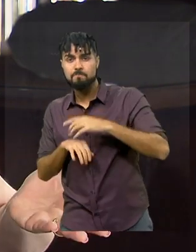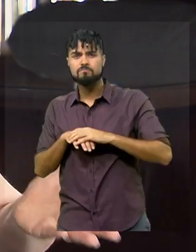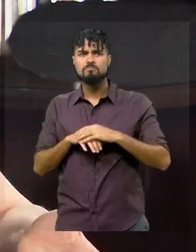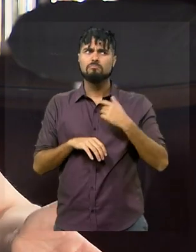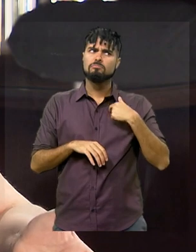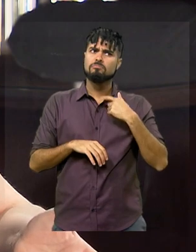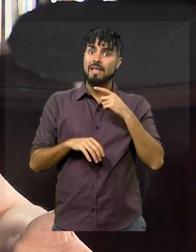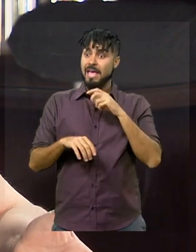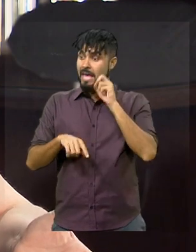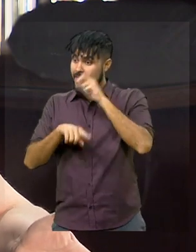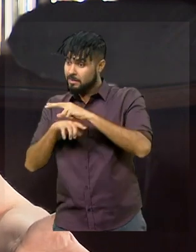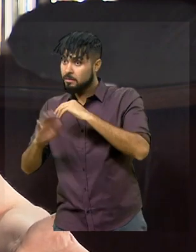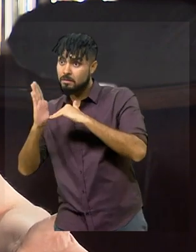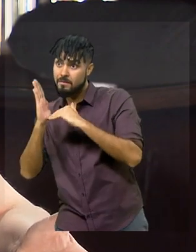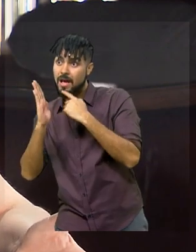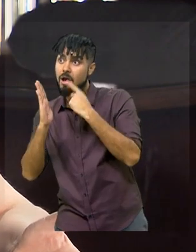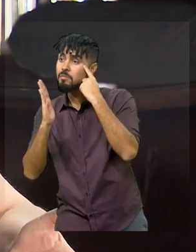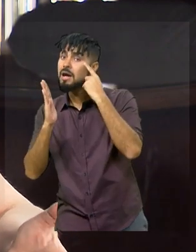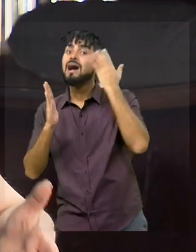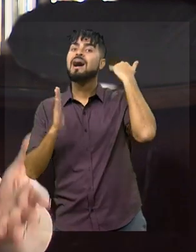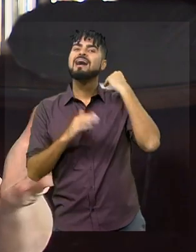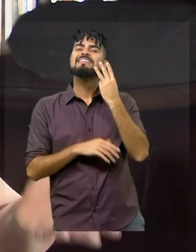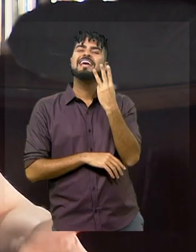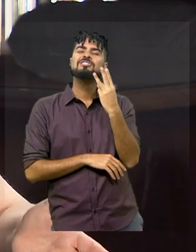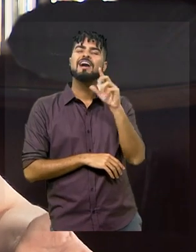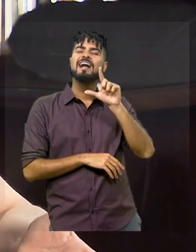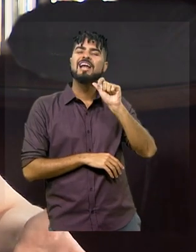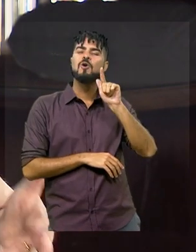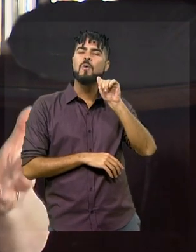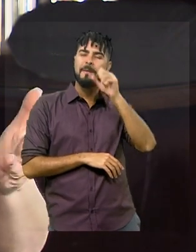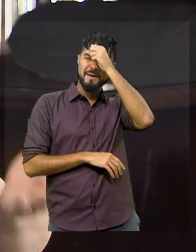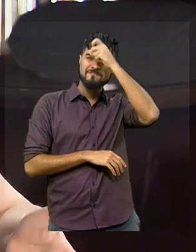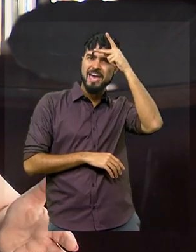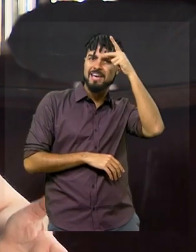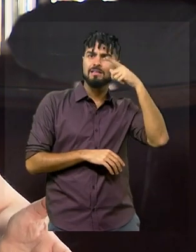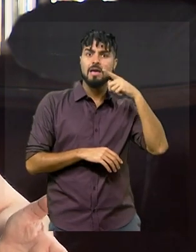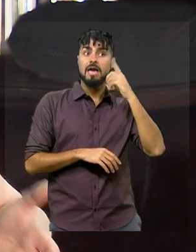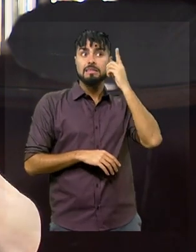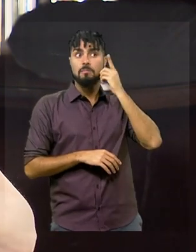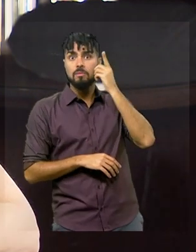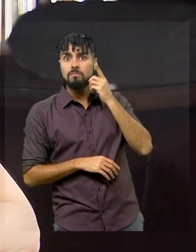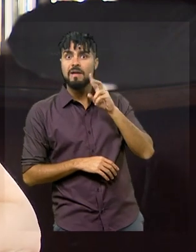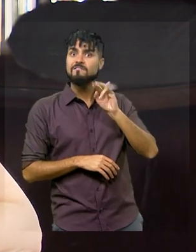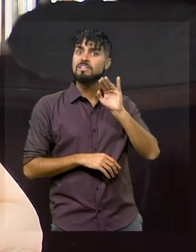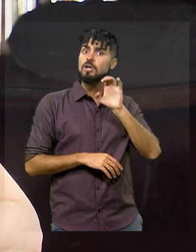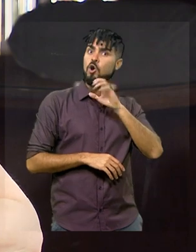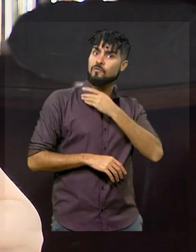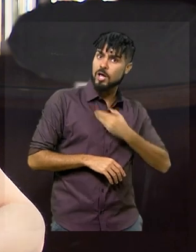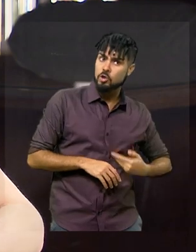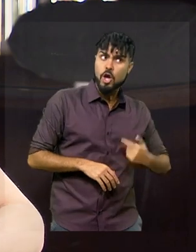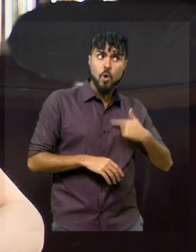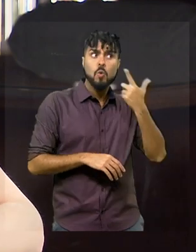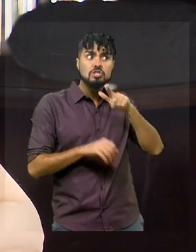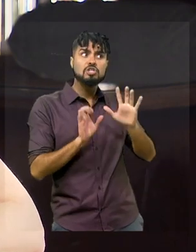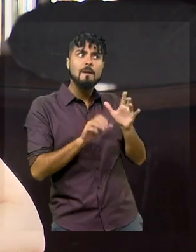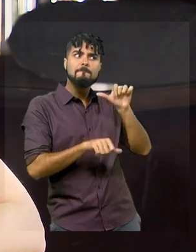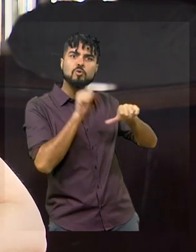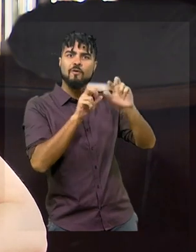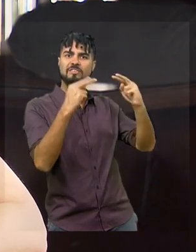lá na prefeitura de Três Lagoas, onde eu fui prefeita, quando fui deputada, quando fui vice-governadora, eu vou conseguir também quebrar esse paradigma.